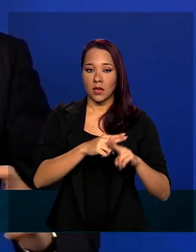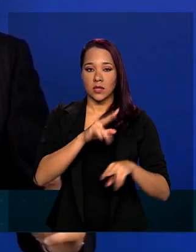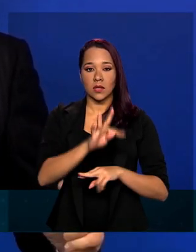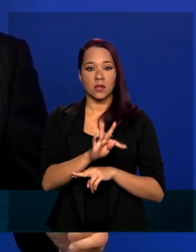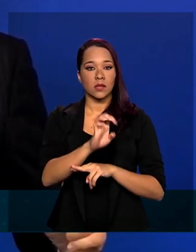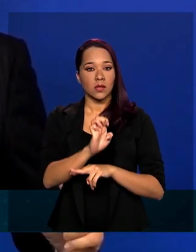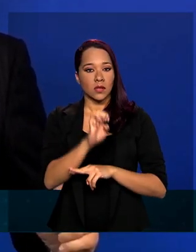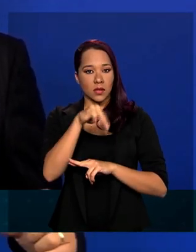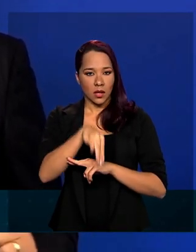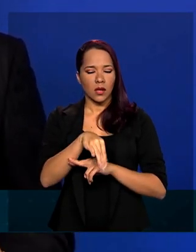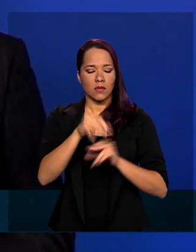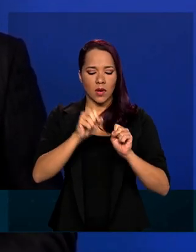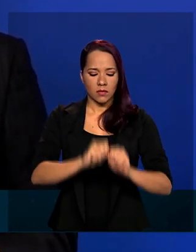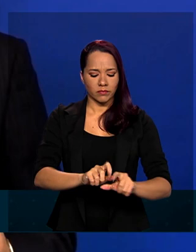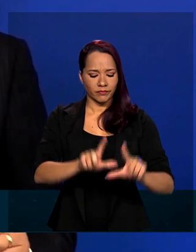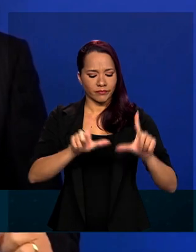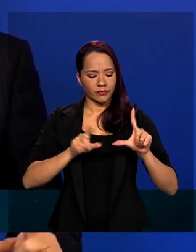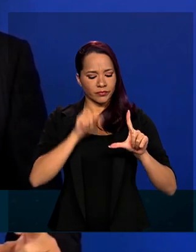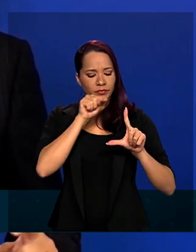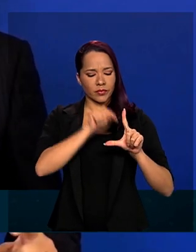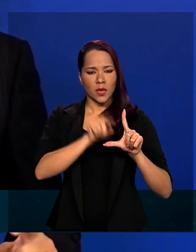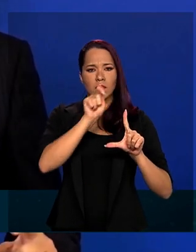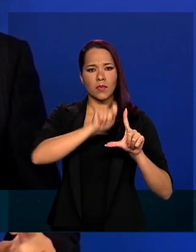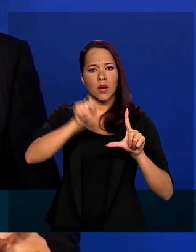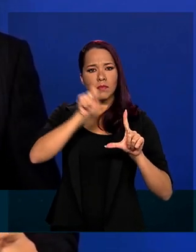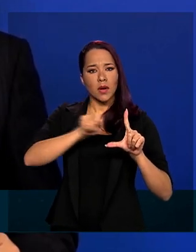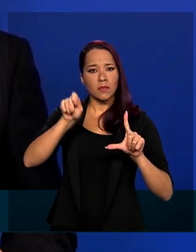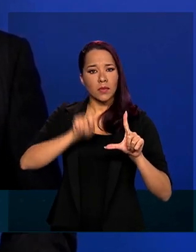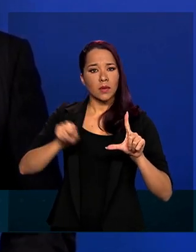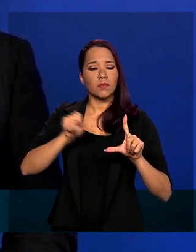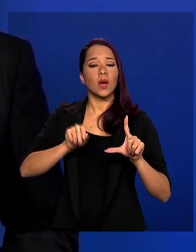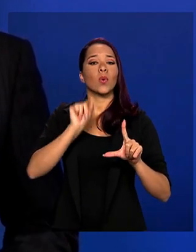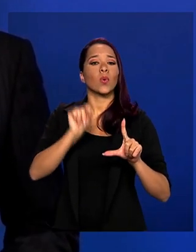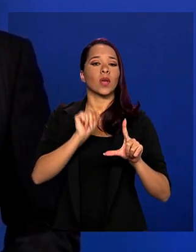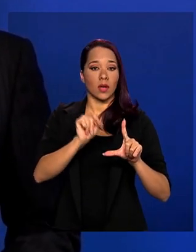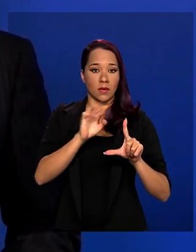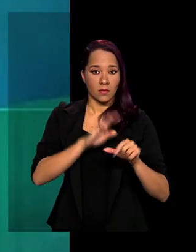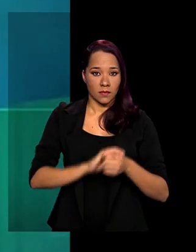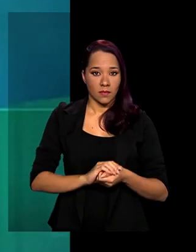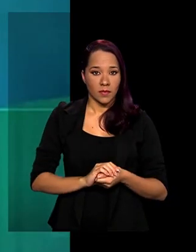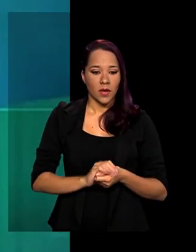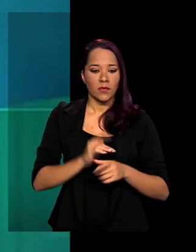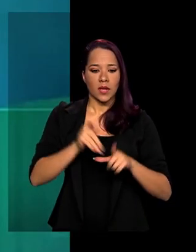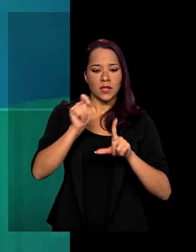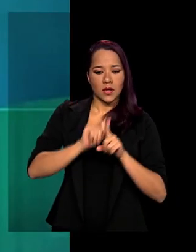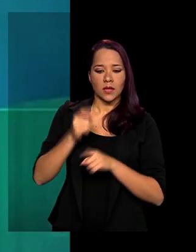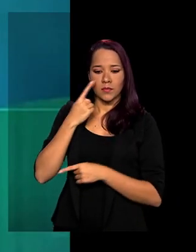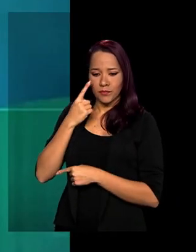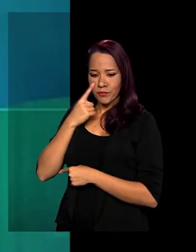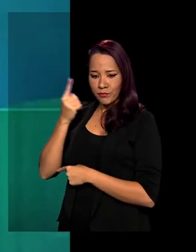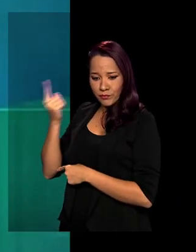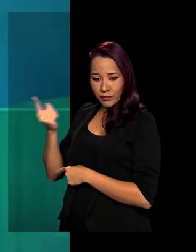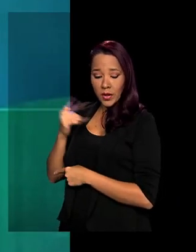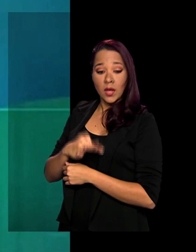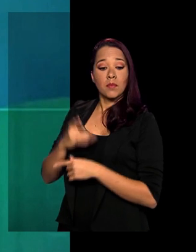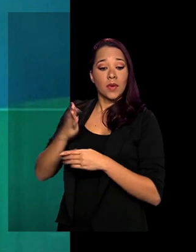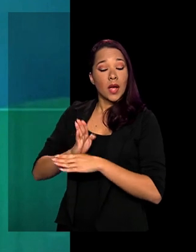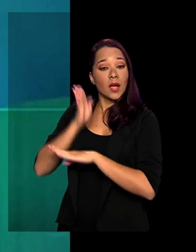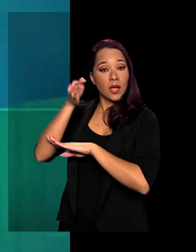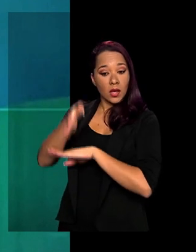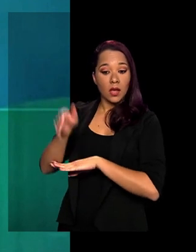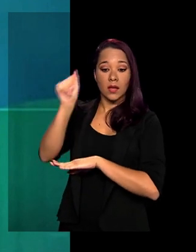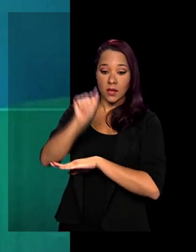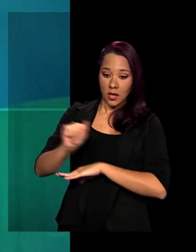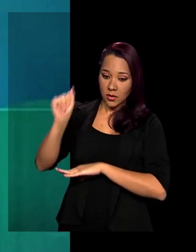vai aparecer escrito exatamente isso, para se direcionar à agência